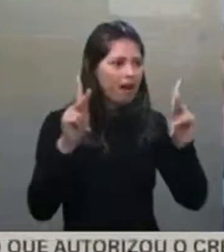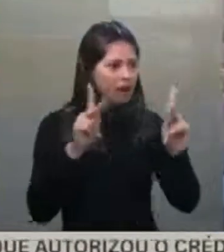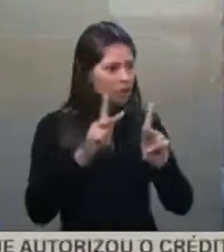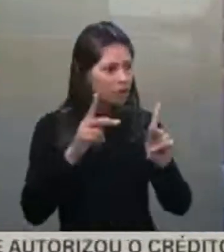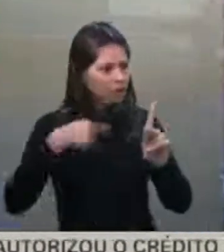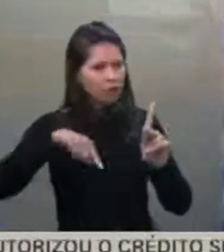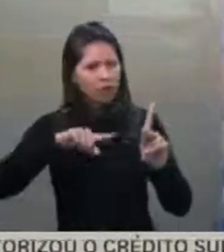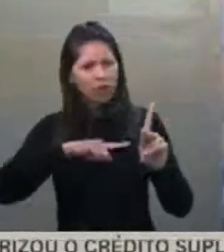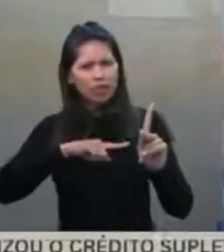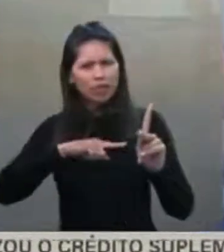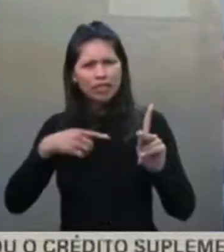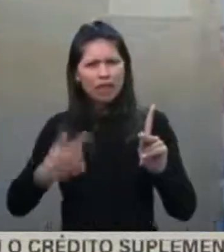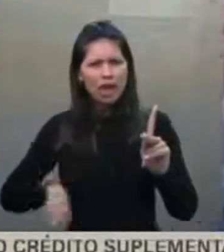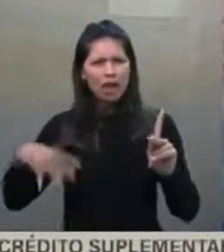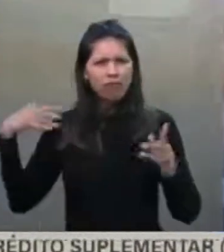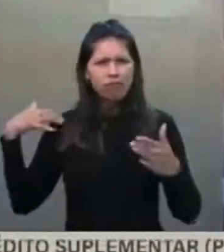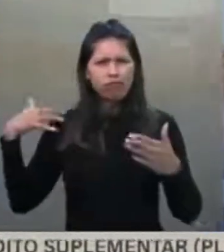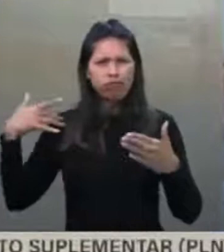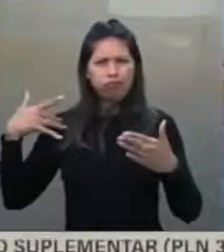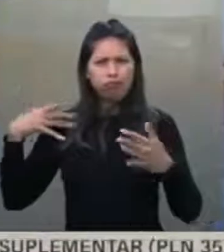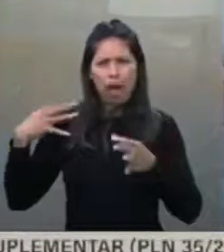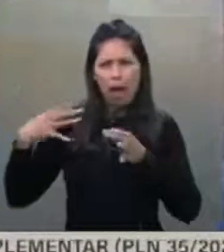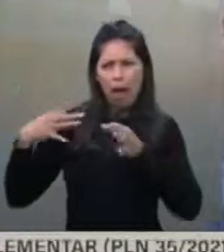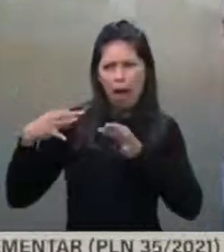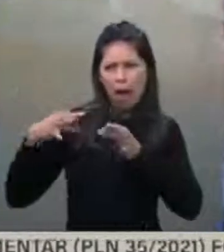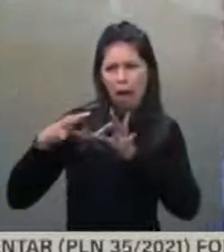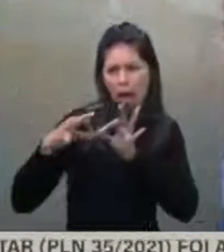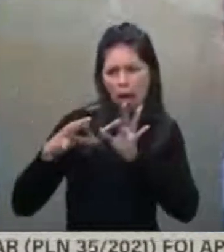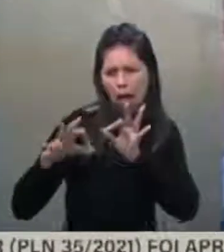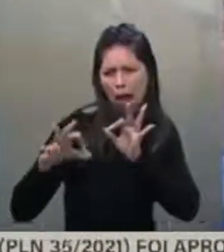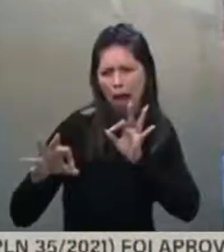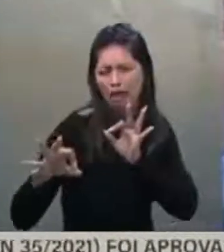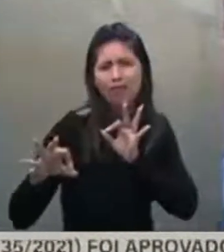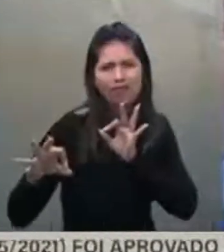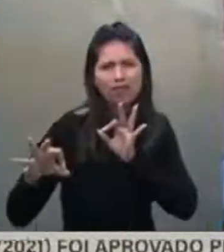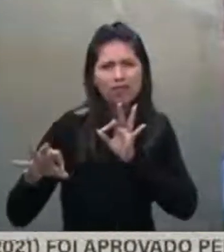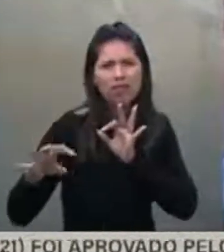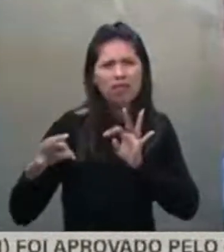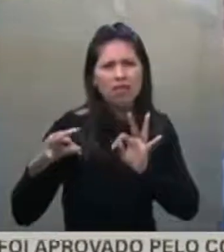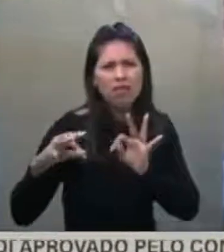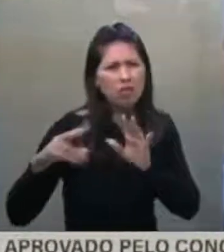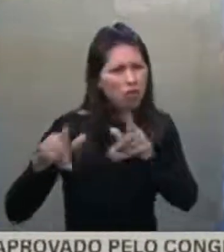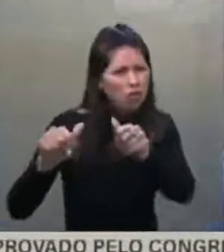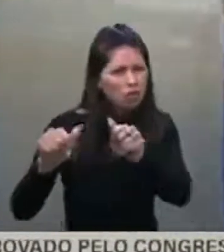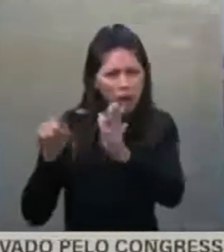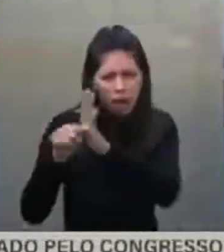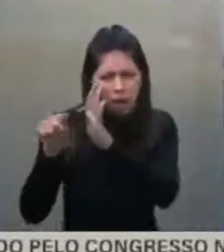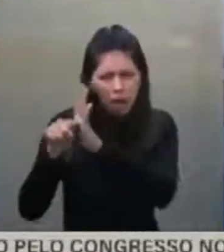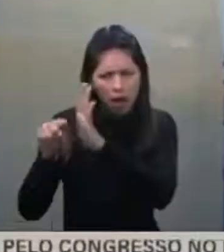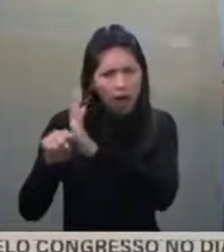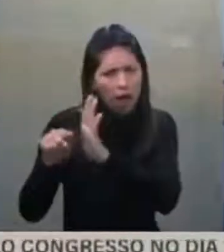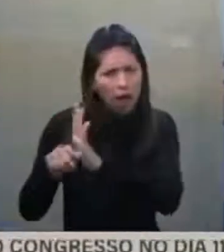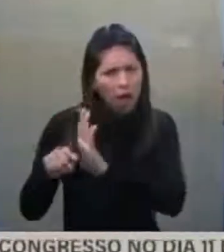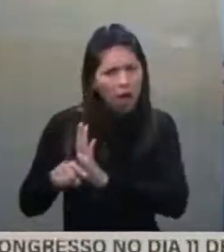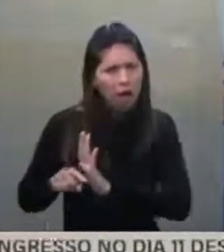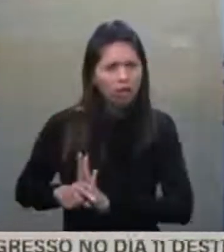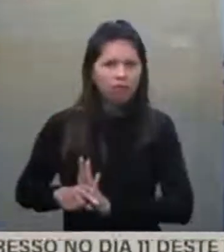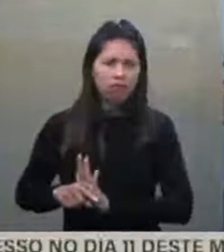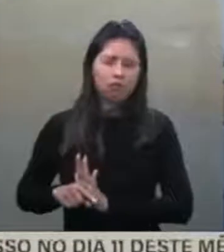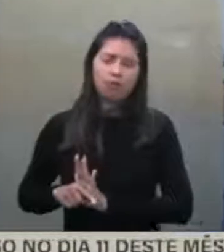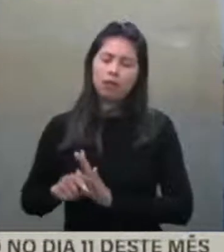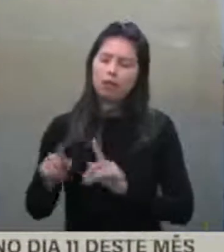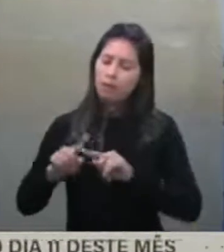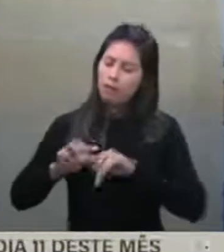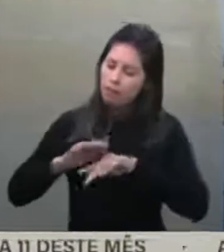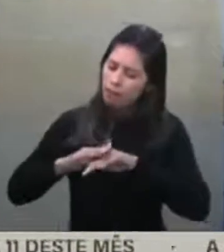com a demora da sabatina, de todas essas sabatinas, o tem razão, mas em especial a